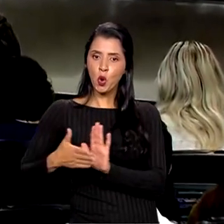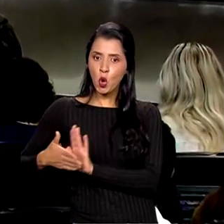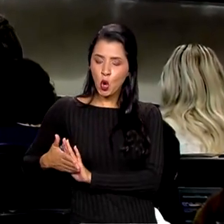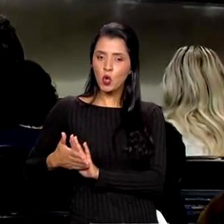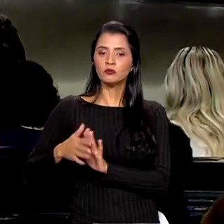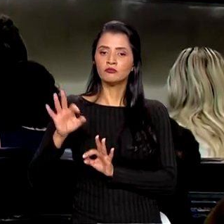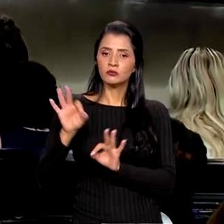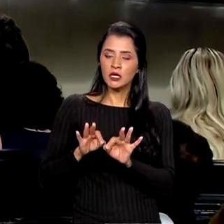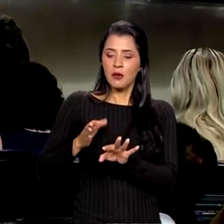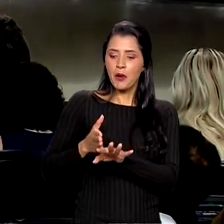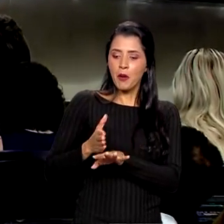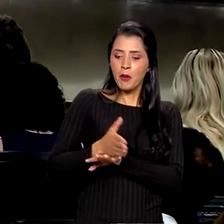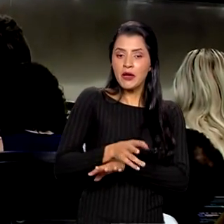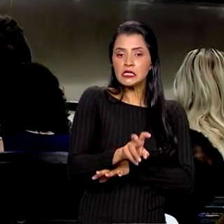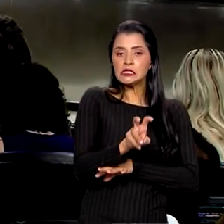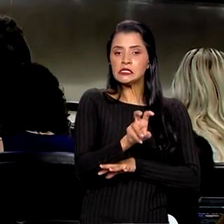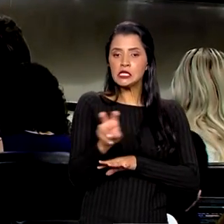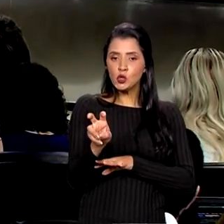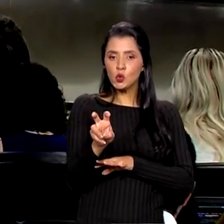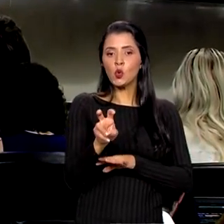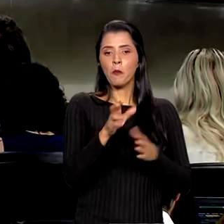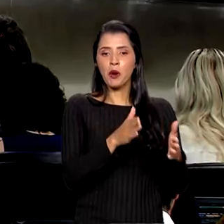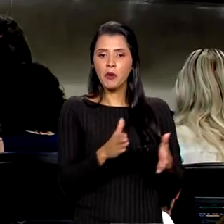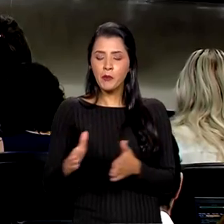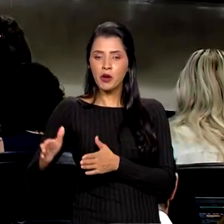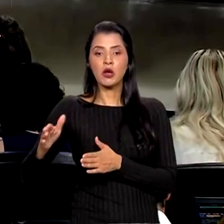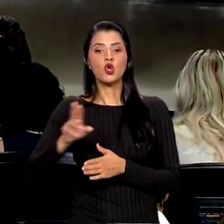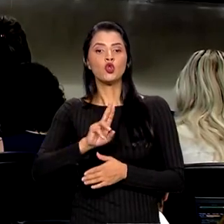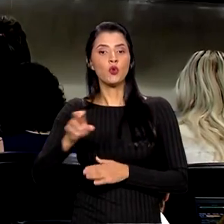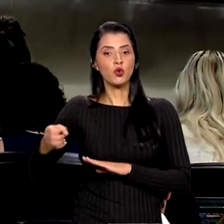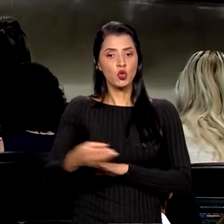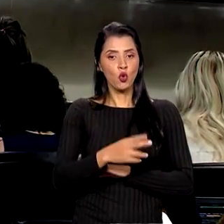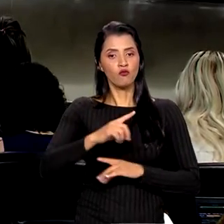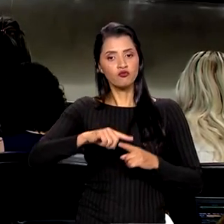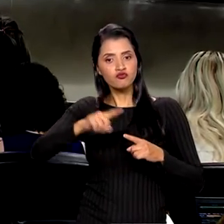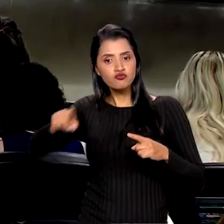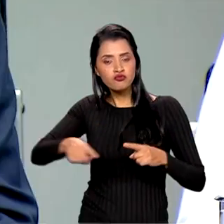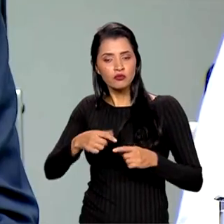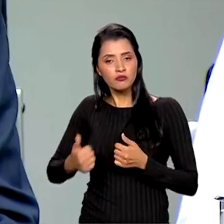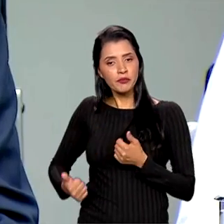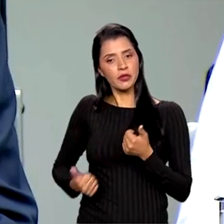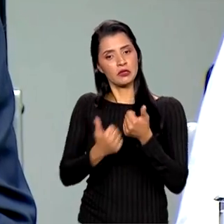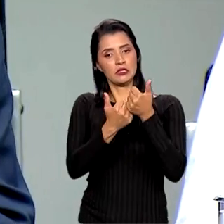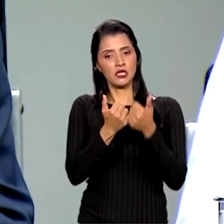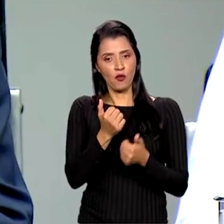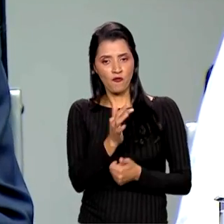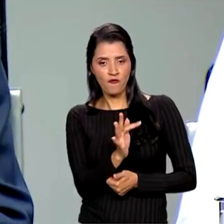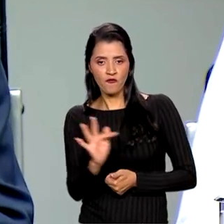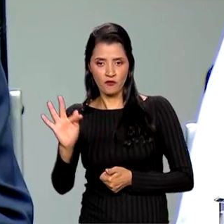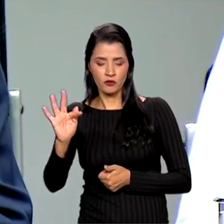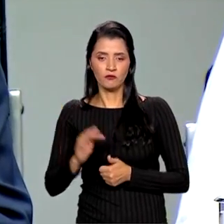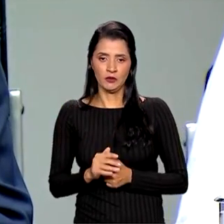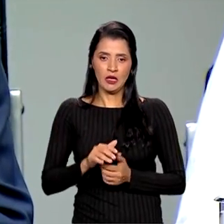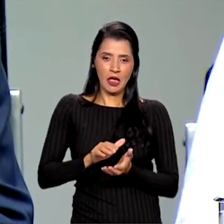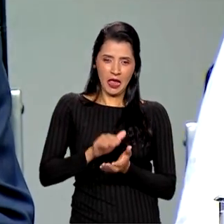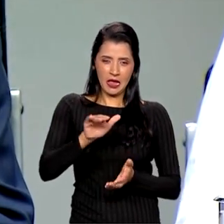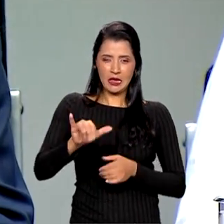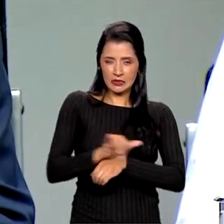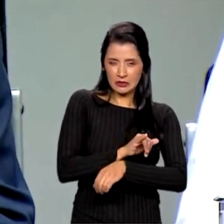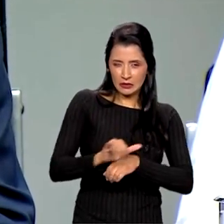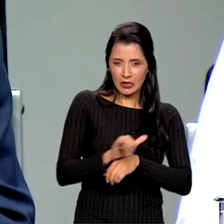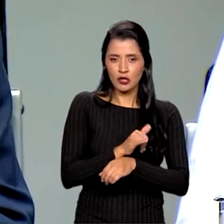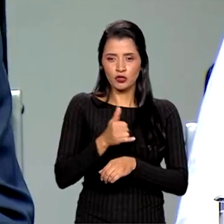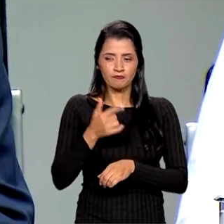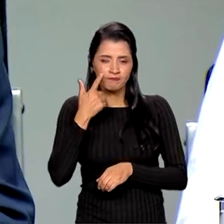em cinco eixos no plano chamado de novo ciclo de cooperação federativa. O pacote prevê alterações